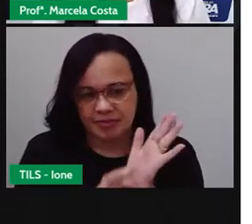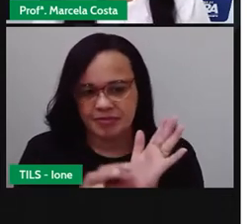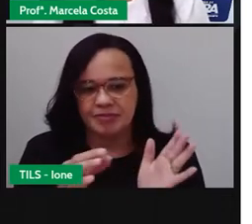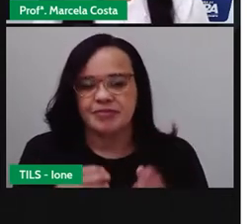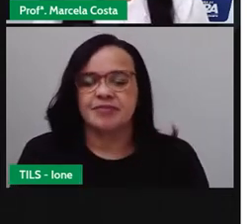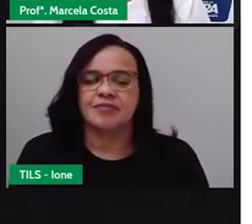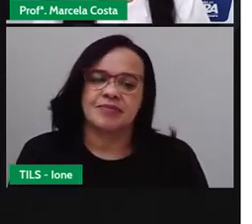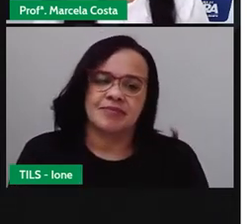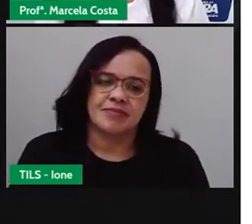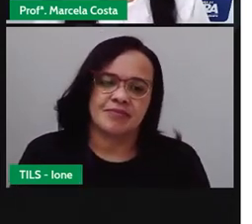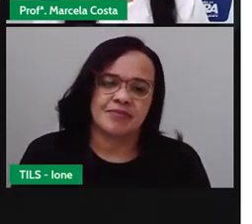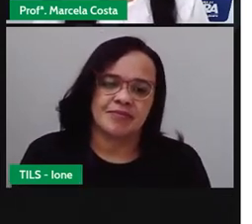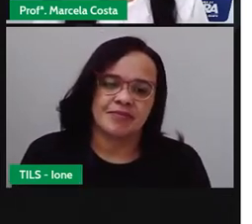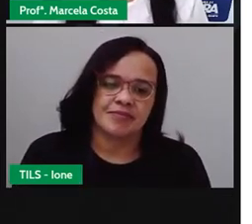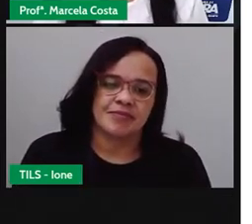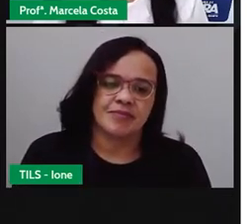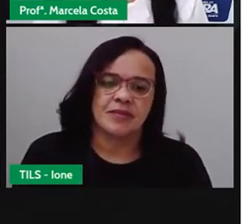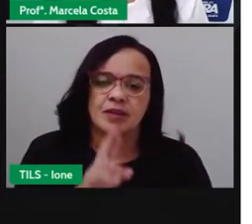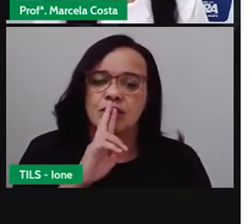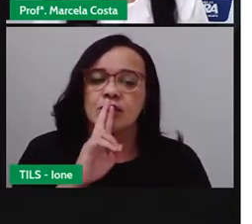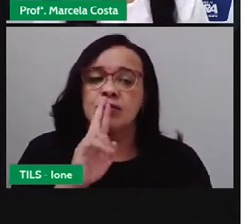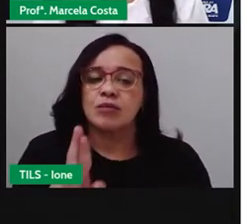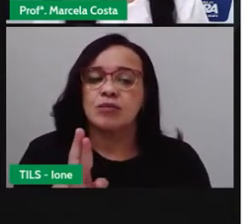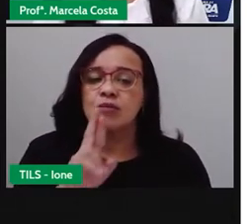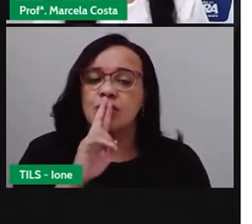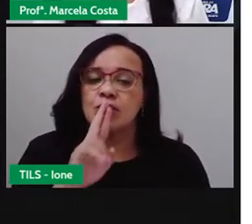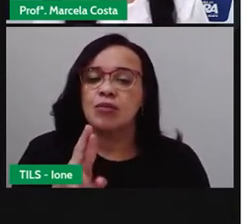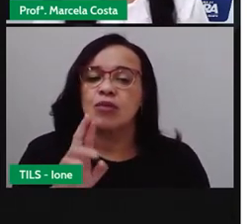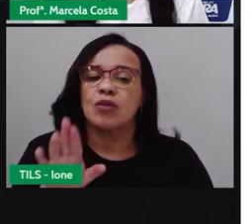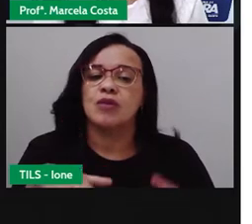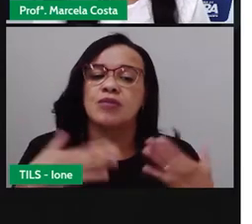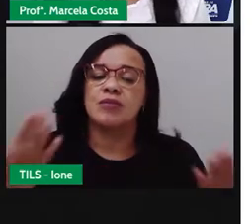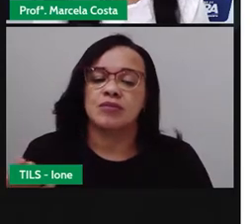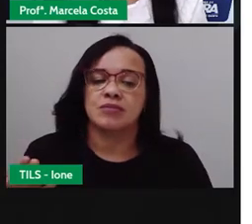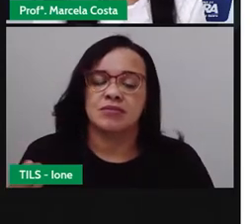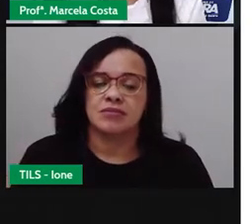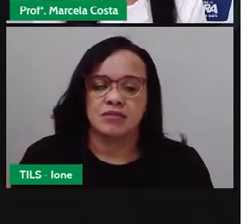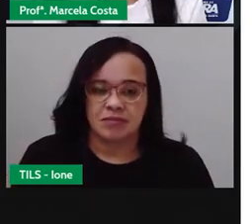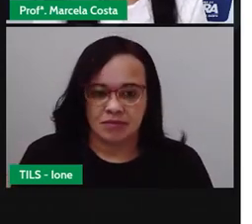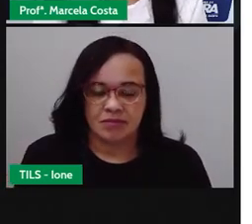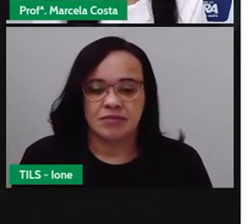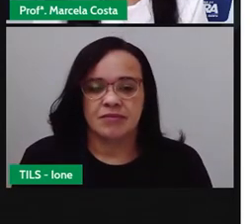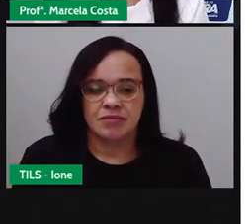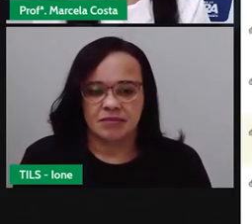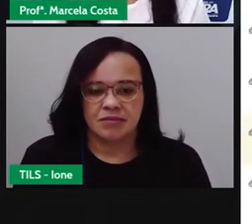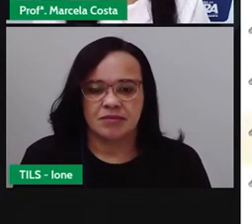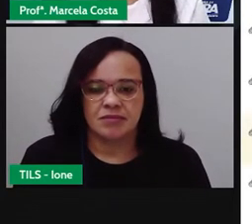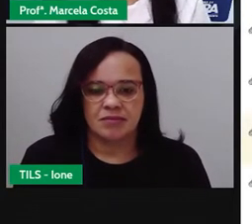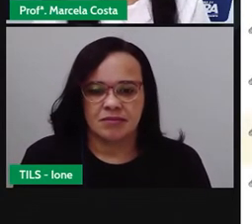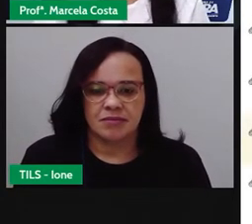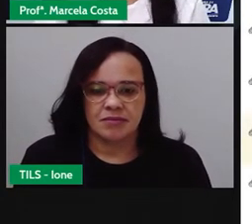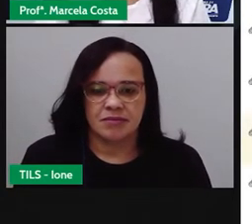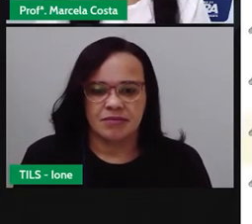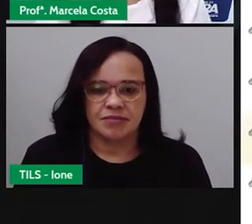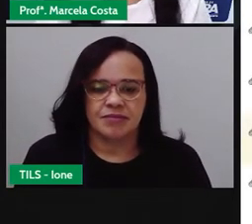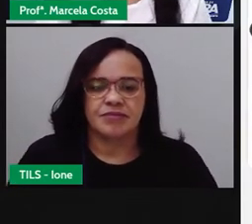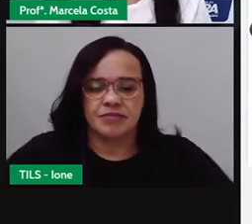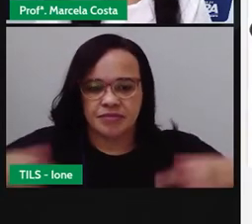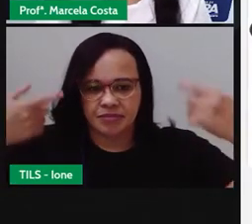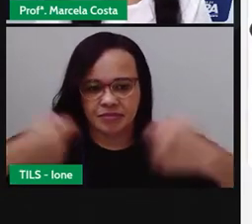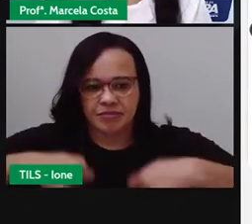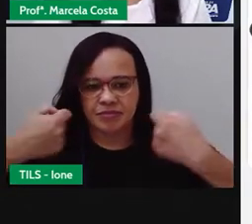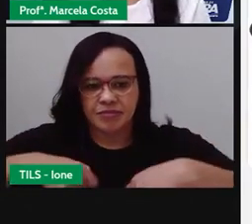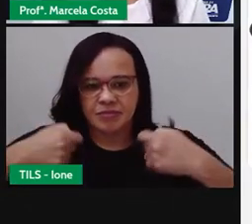para fazer o resultado, que antes, a gente vai fazer uma operação, tá? Eu vou mostrar para vocês como é que faz.